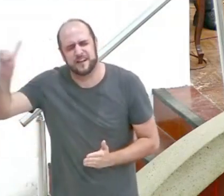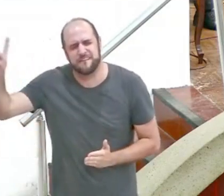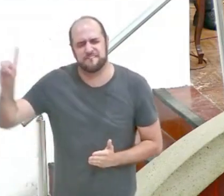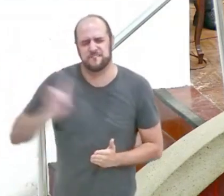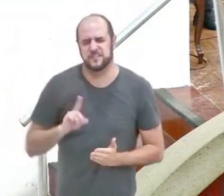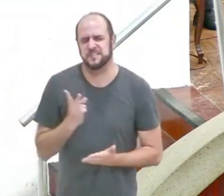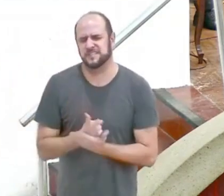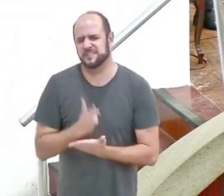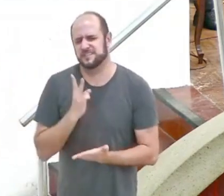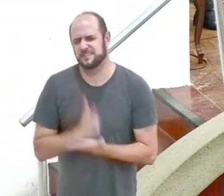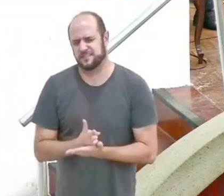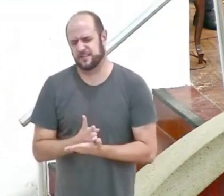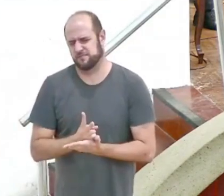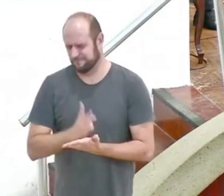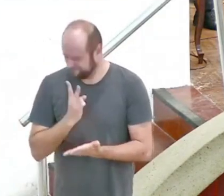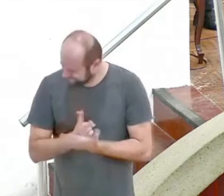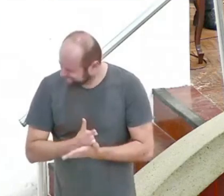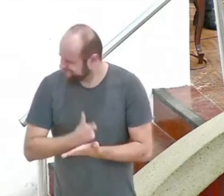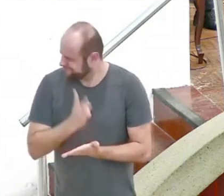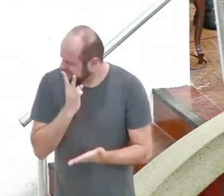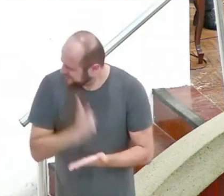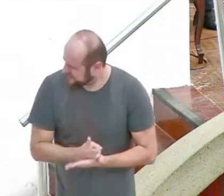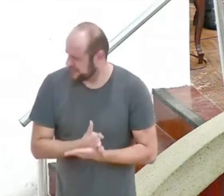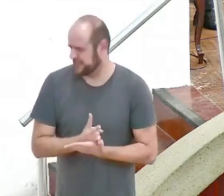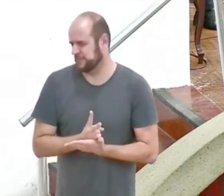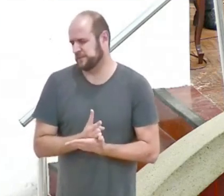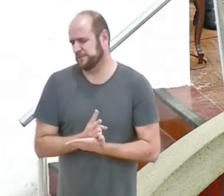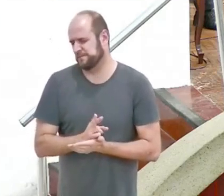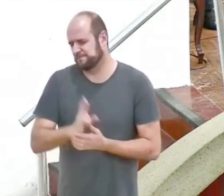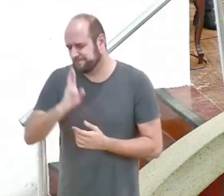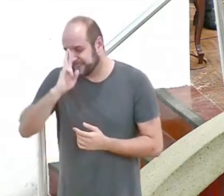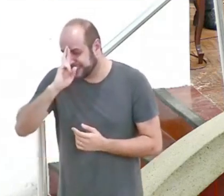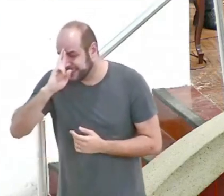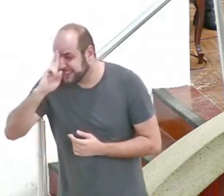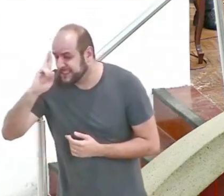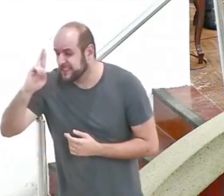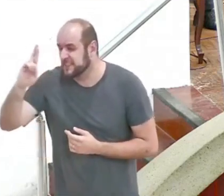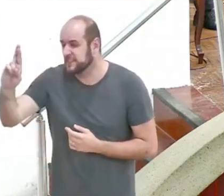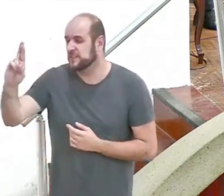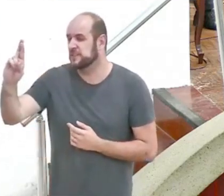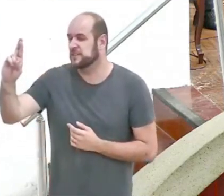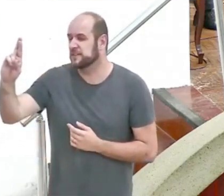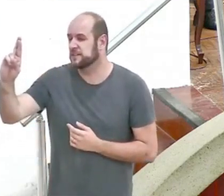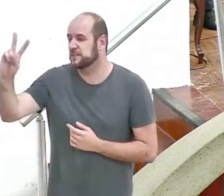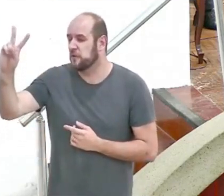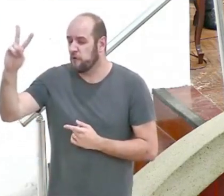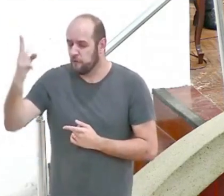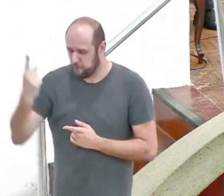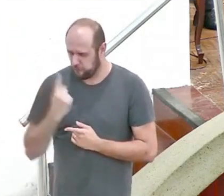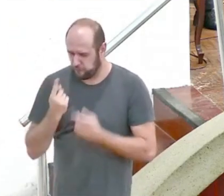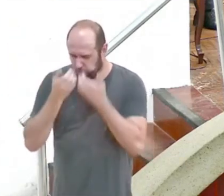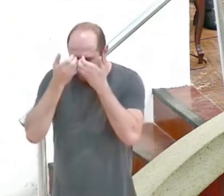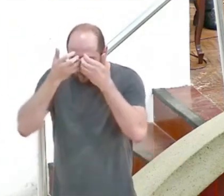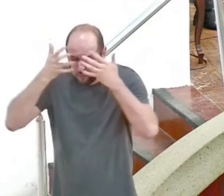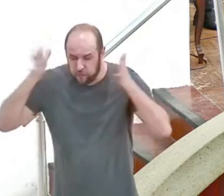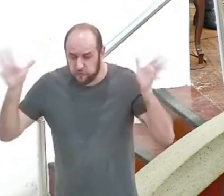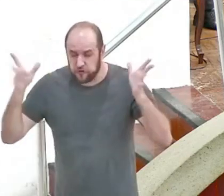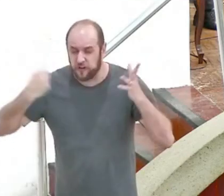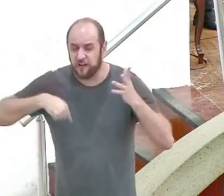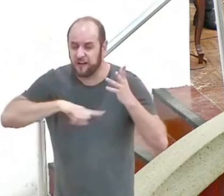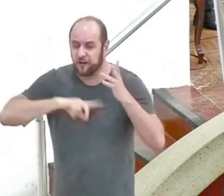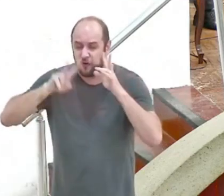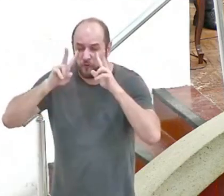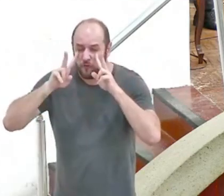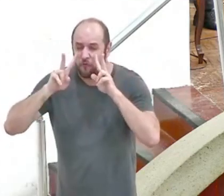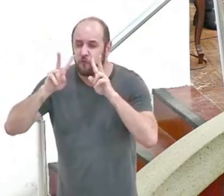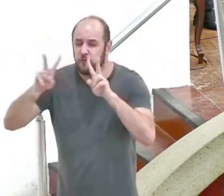sempre carecemos de Ti, que Tu, Deus, desvendes os nossos olhos, para que contemplemos